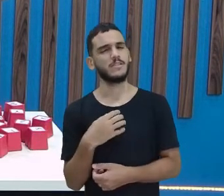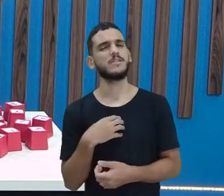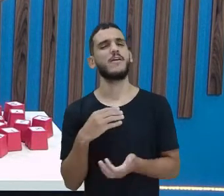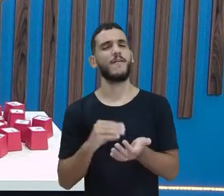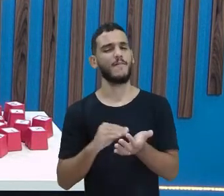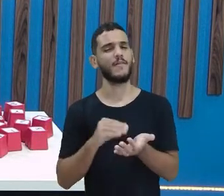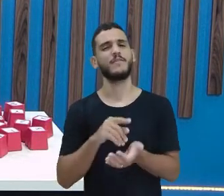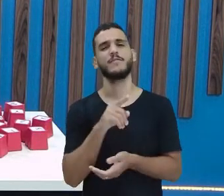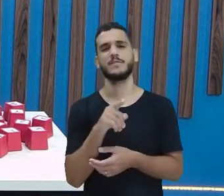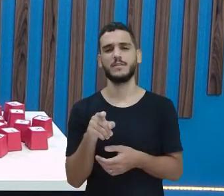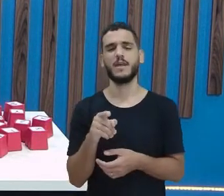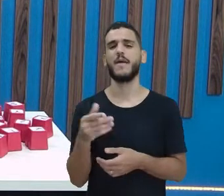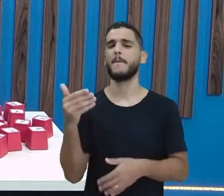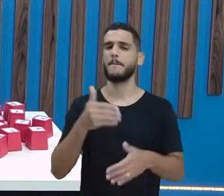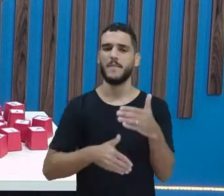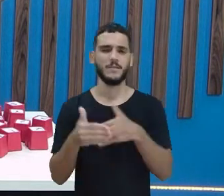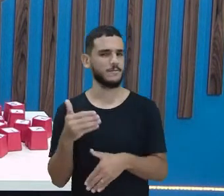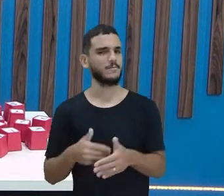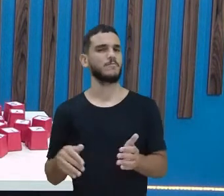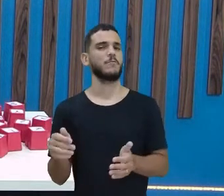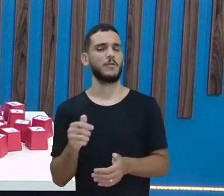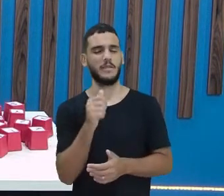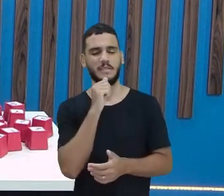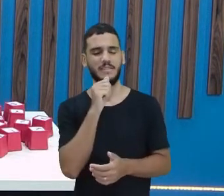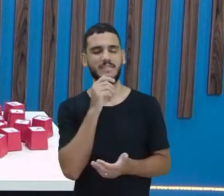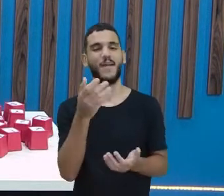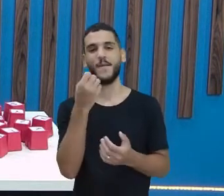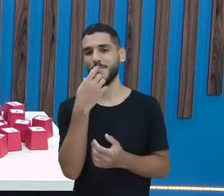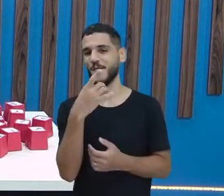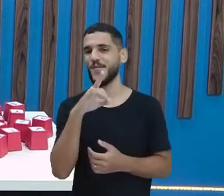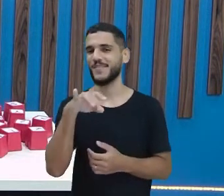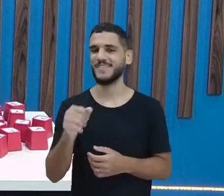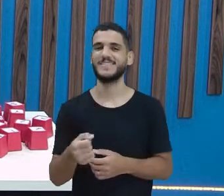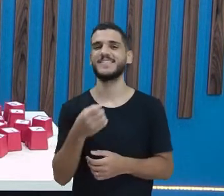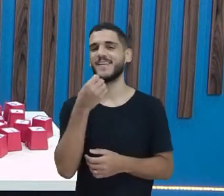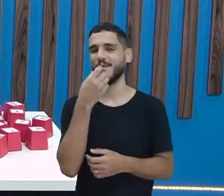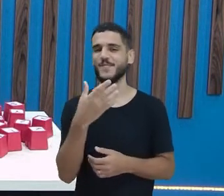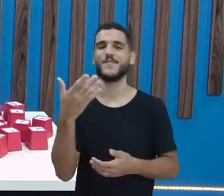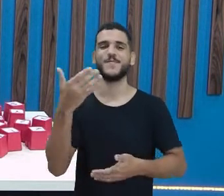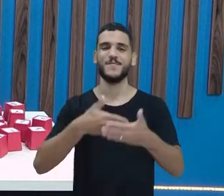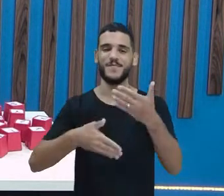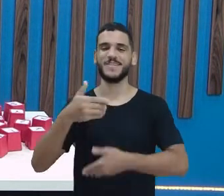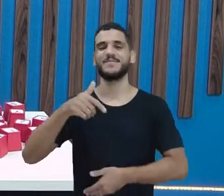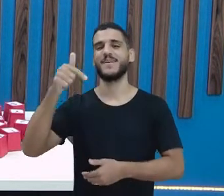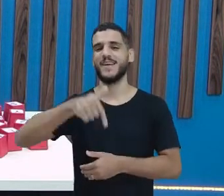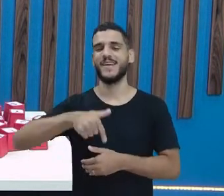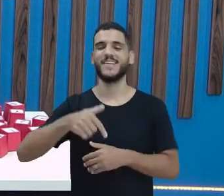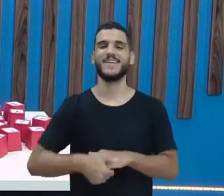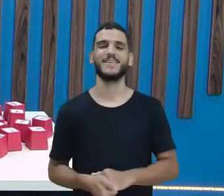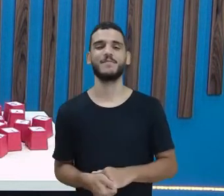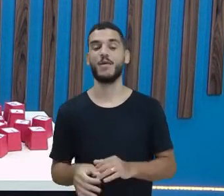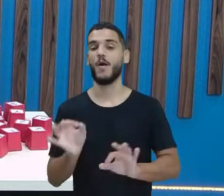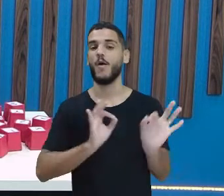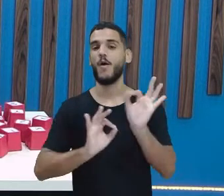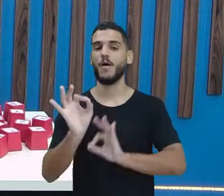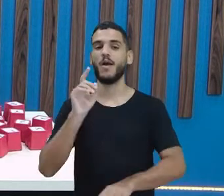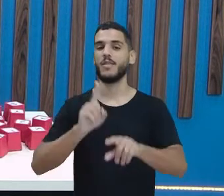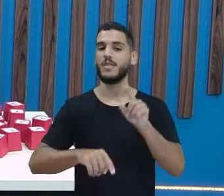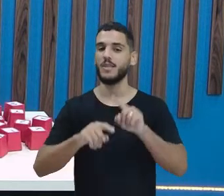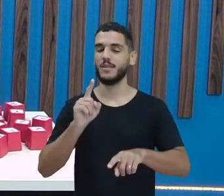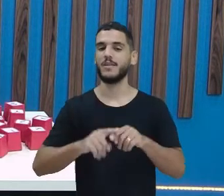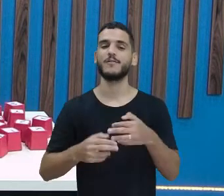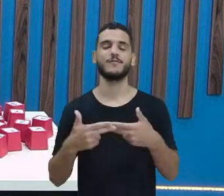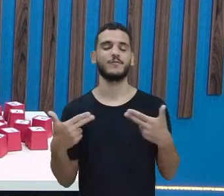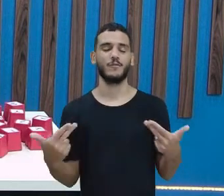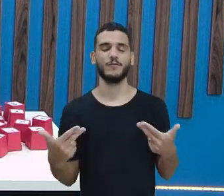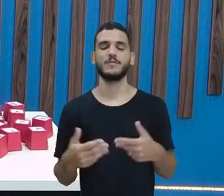dias. Anne não tinha aparecido. Bom dia, que bom ter você aqui conosco. Organiza teu material